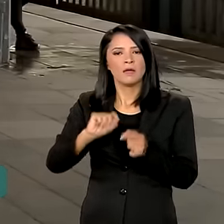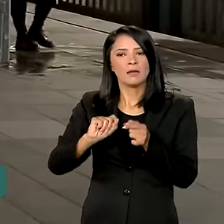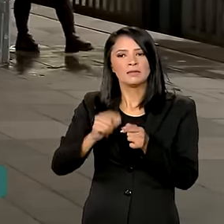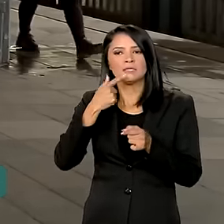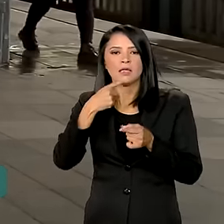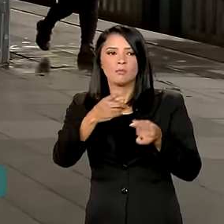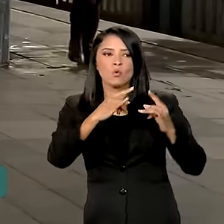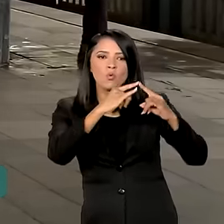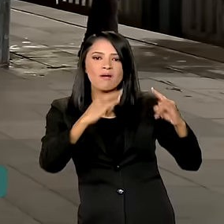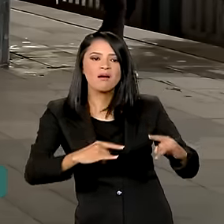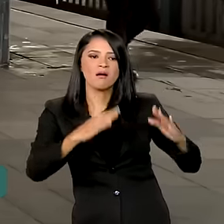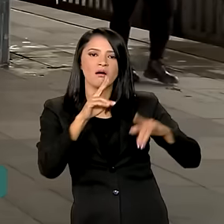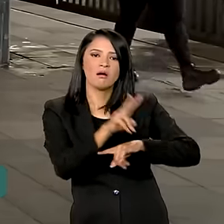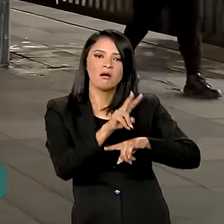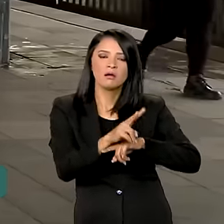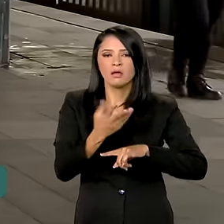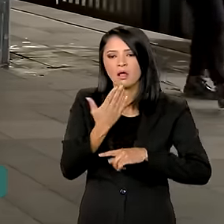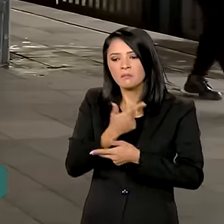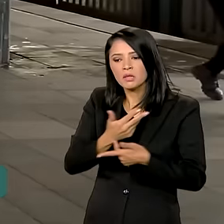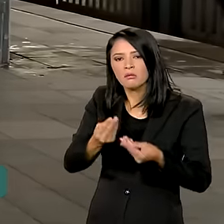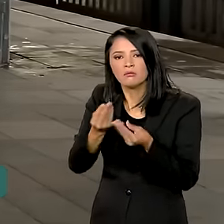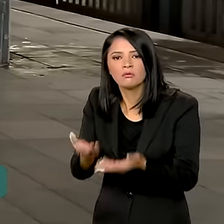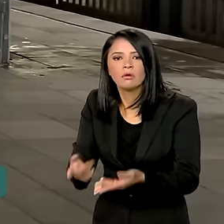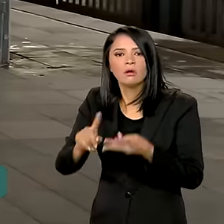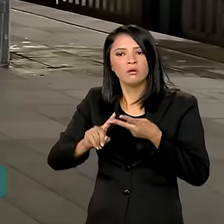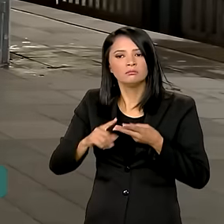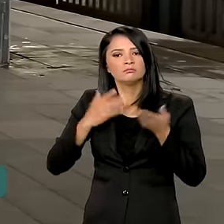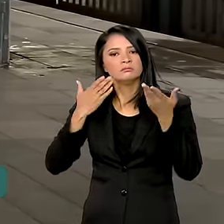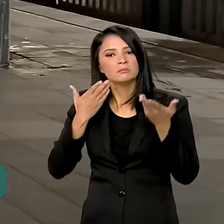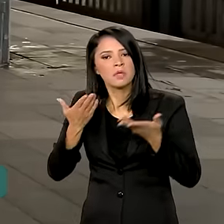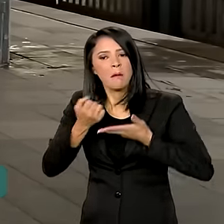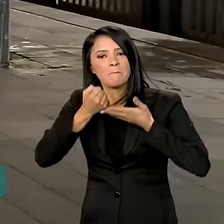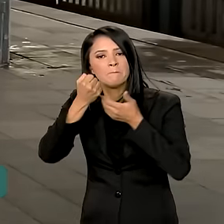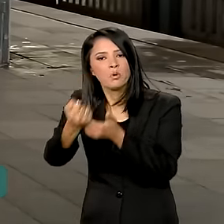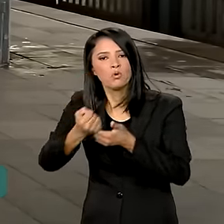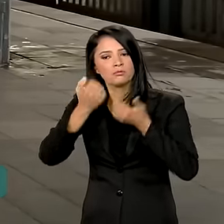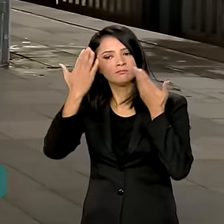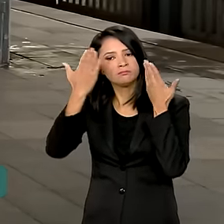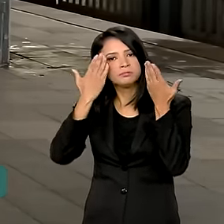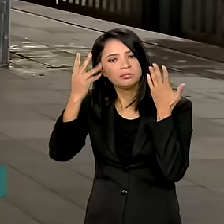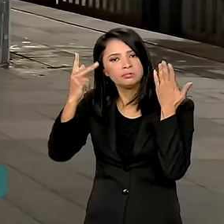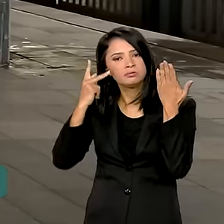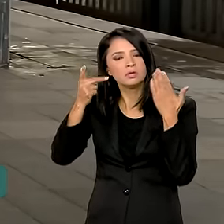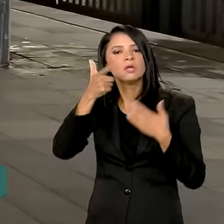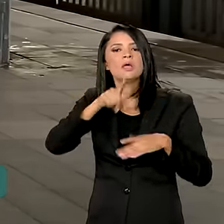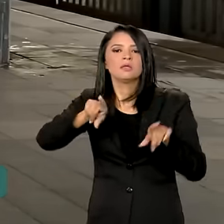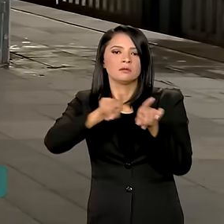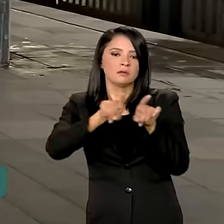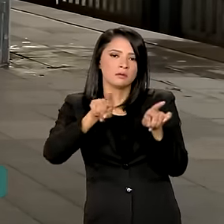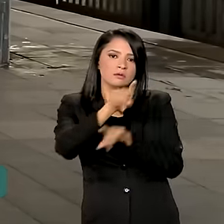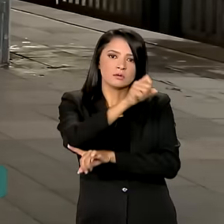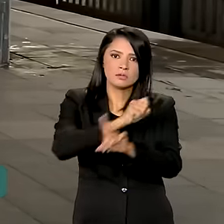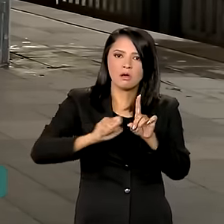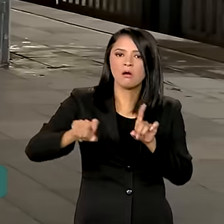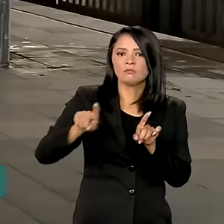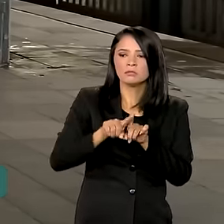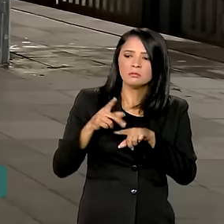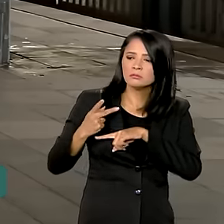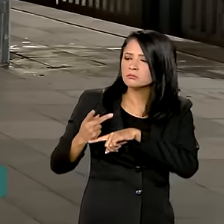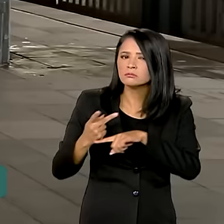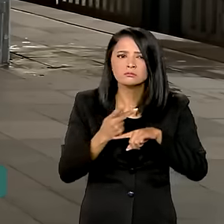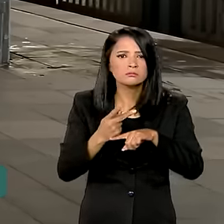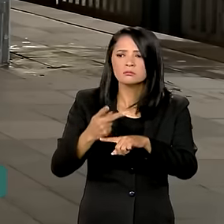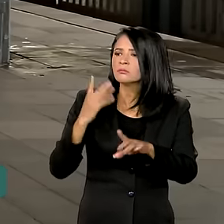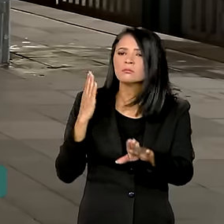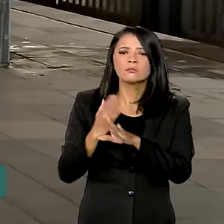abrigos, alimentação e apoio psicossocial. A Força Tarefa também vai prender uma busca ativa para